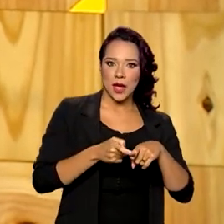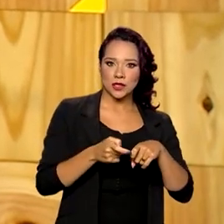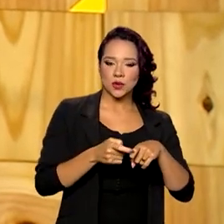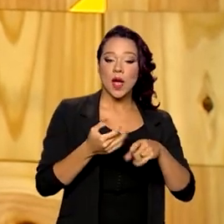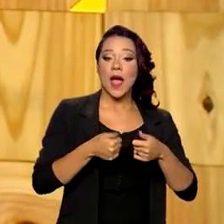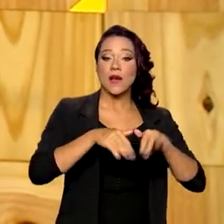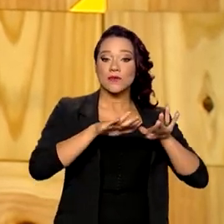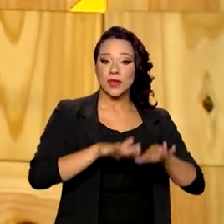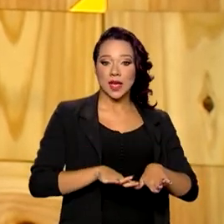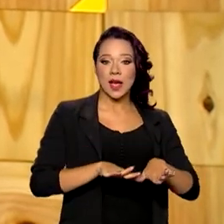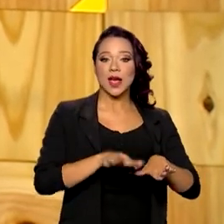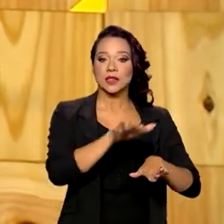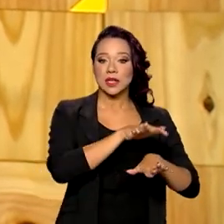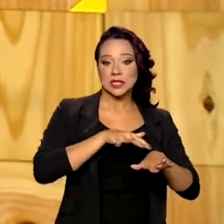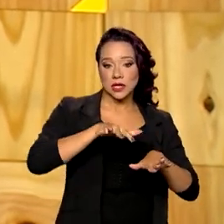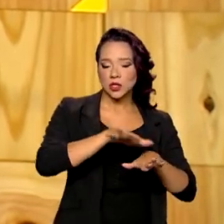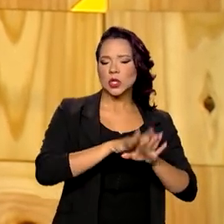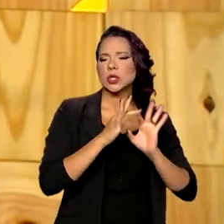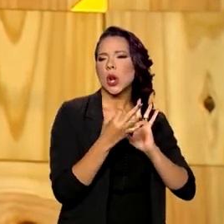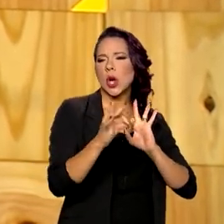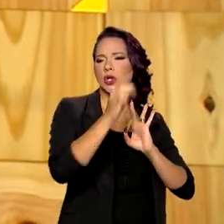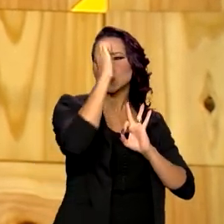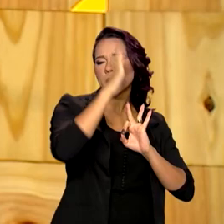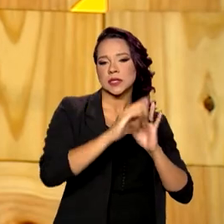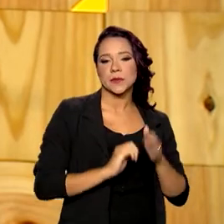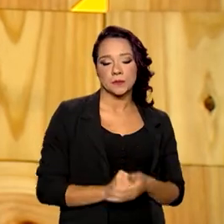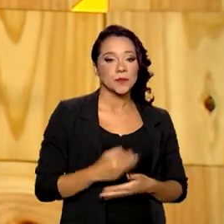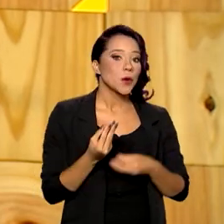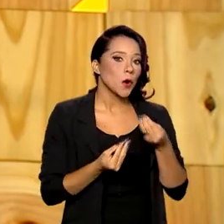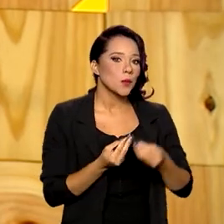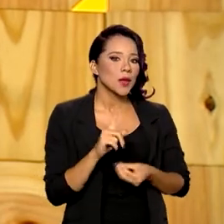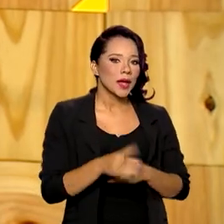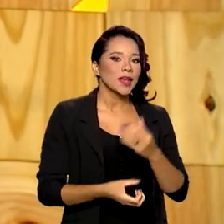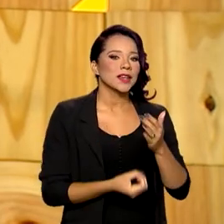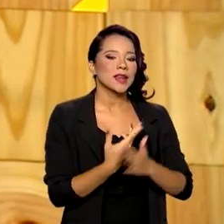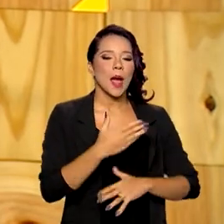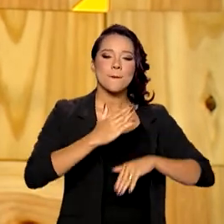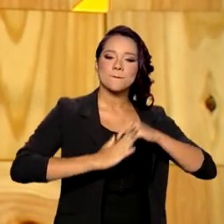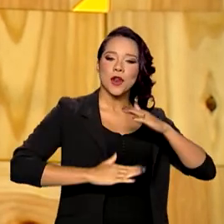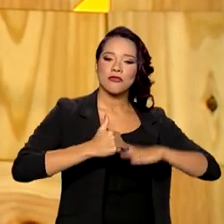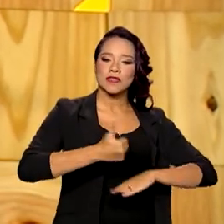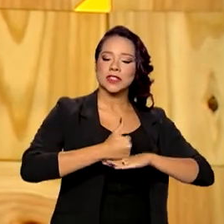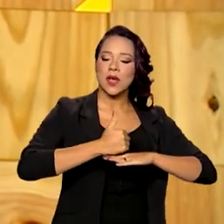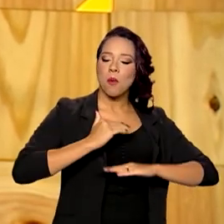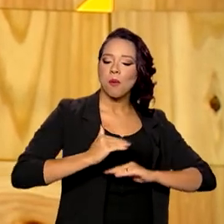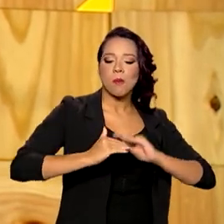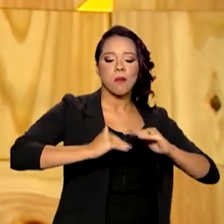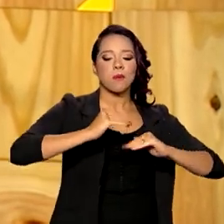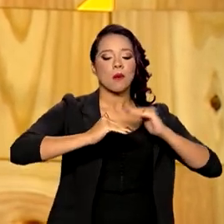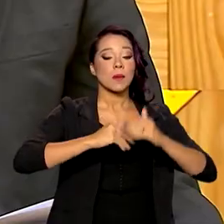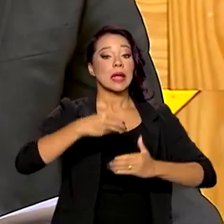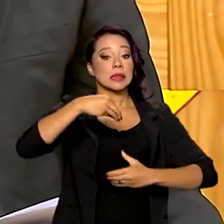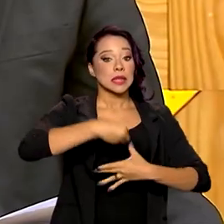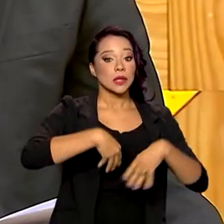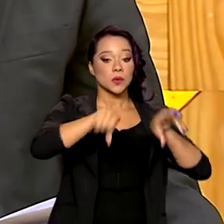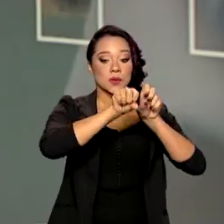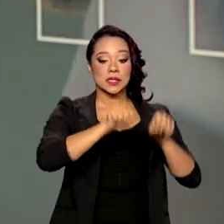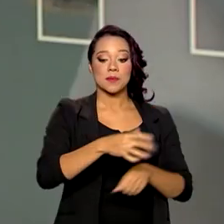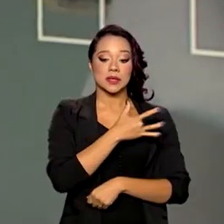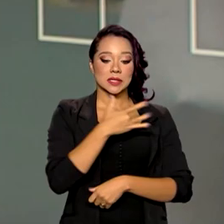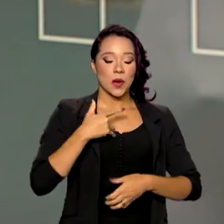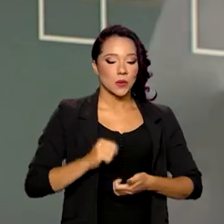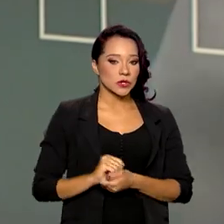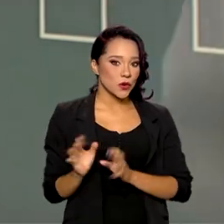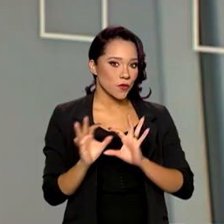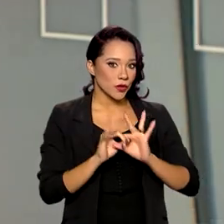se fixar nas regiões remotas. E uma das formas é criar uma carreira para o médico dentro do sistema de saúde, com